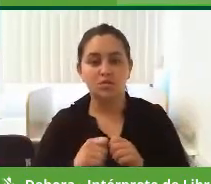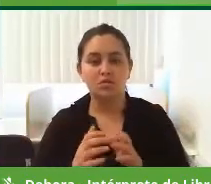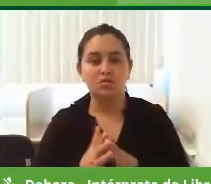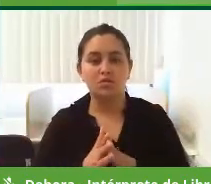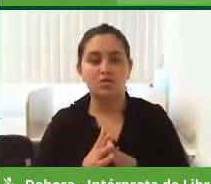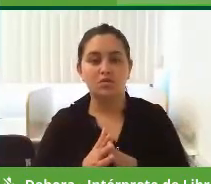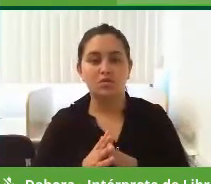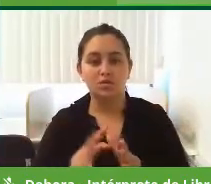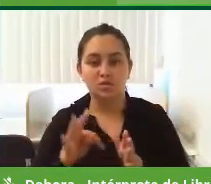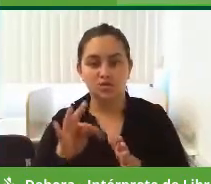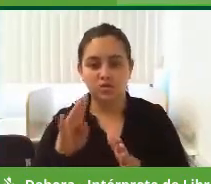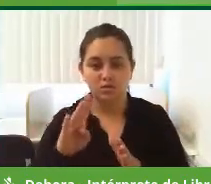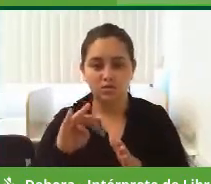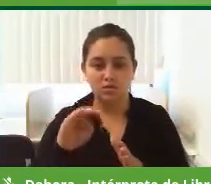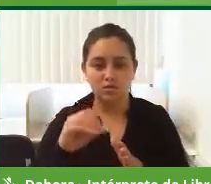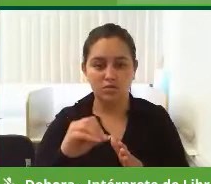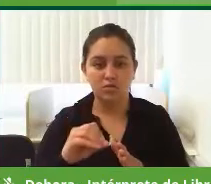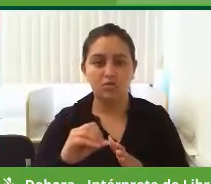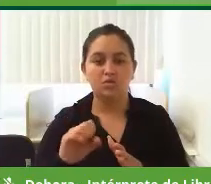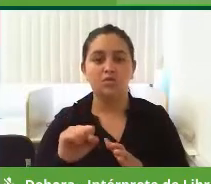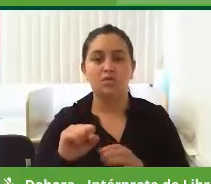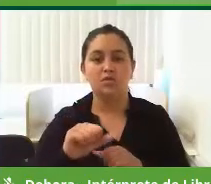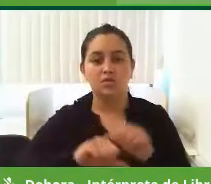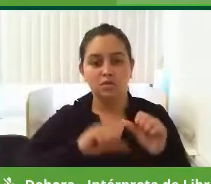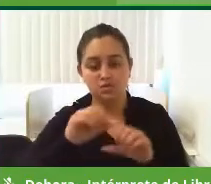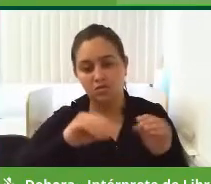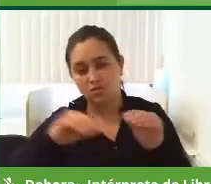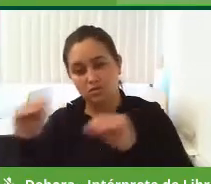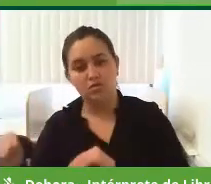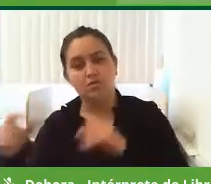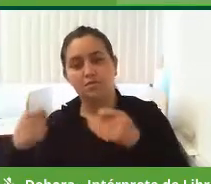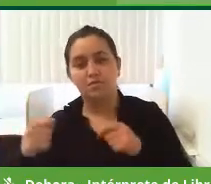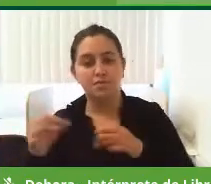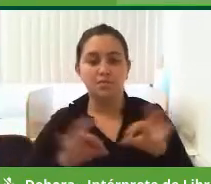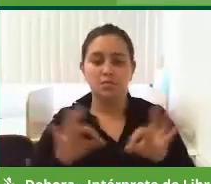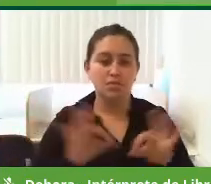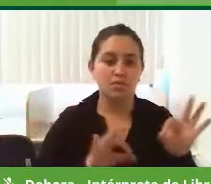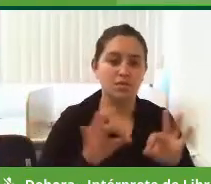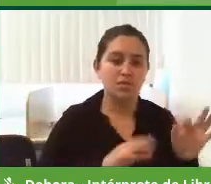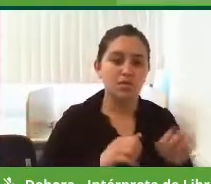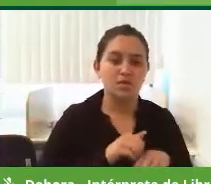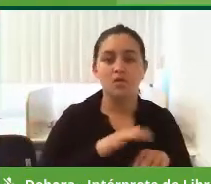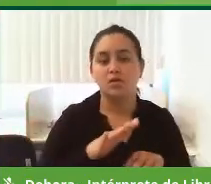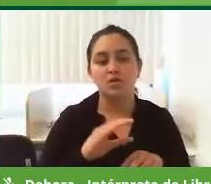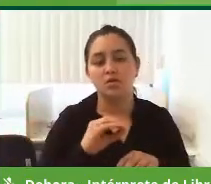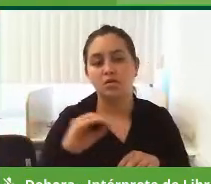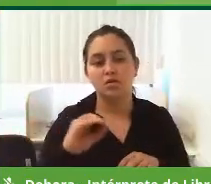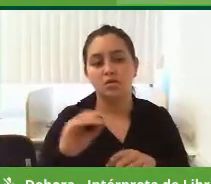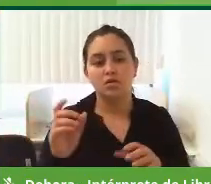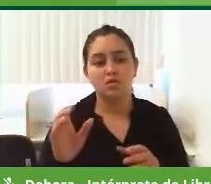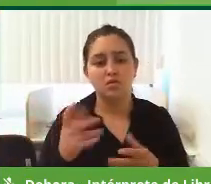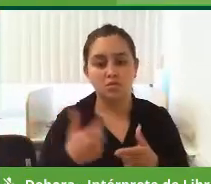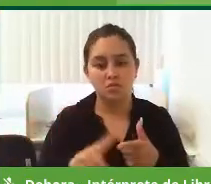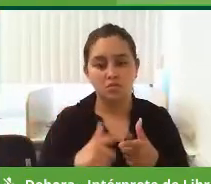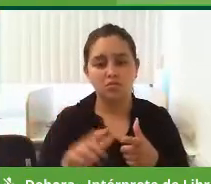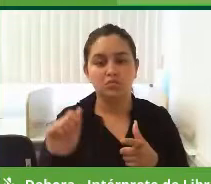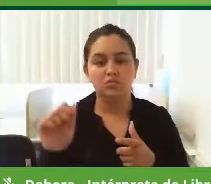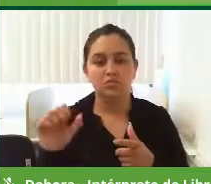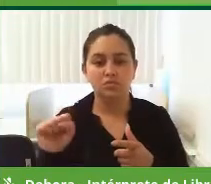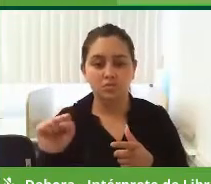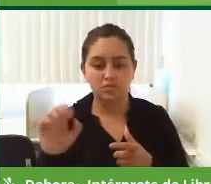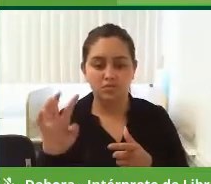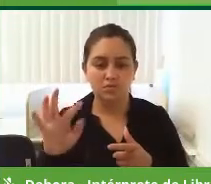o tubo no meio do asfalto, colocar o tubo no lado, se tiver que mexer, você mexe no tubo lá, mas não danifica o asfalto. Então, por isso, eu quero deixar